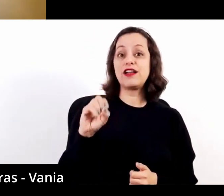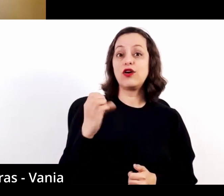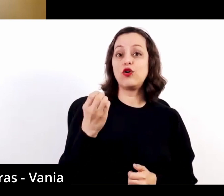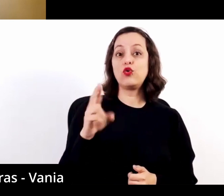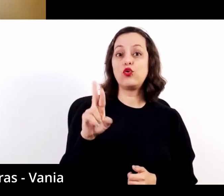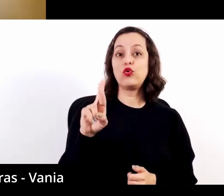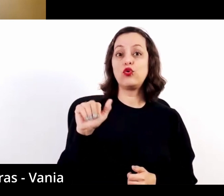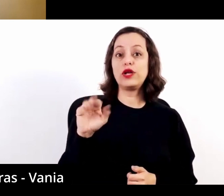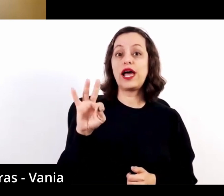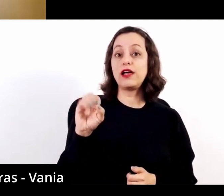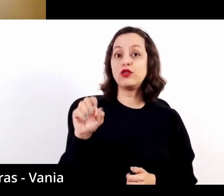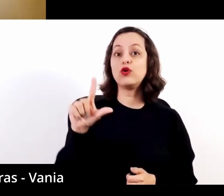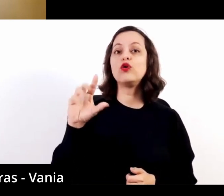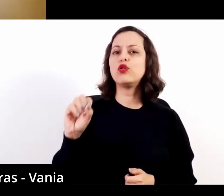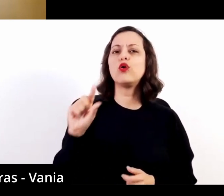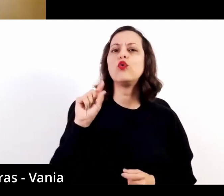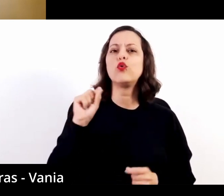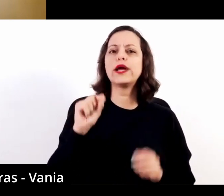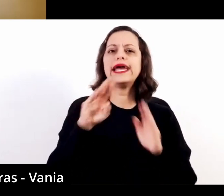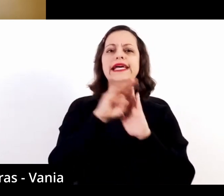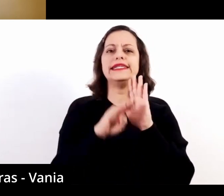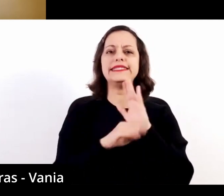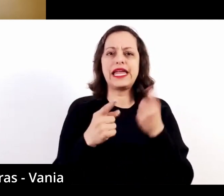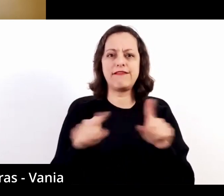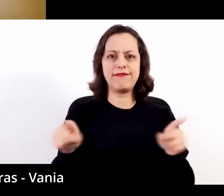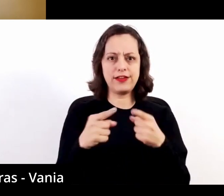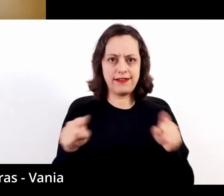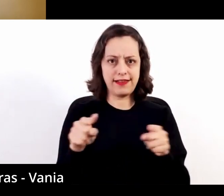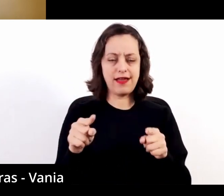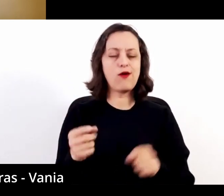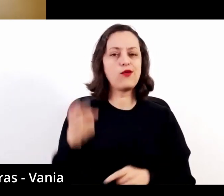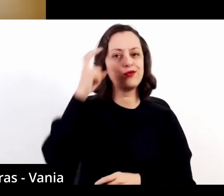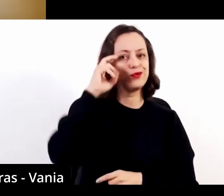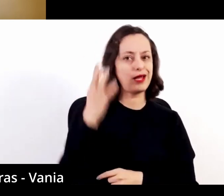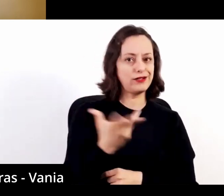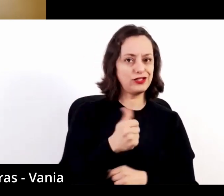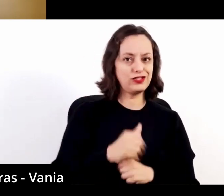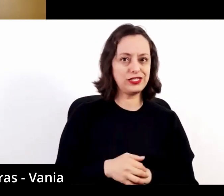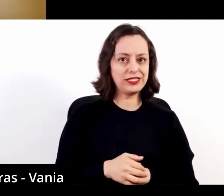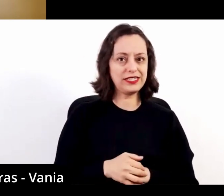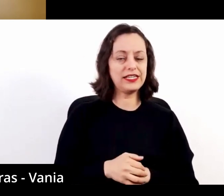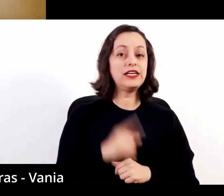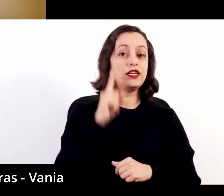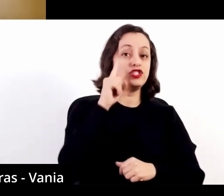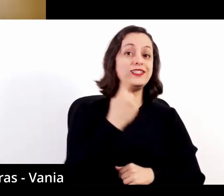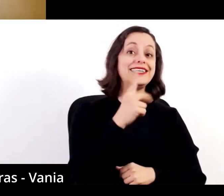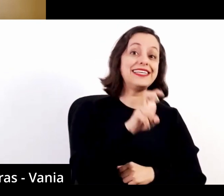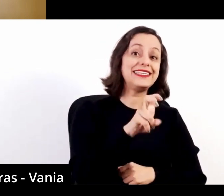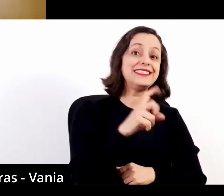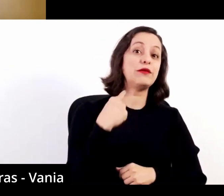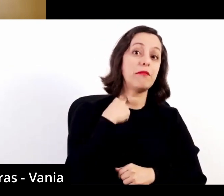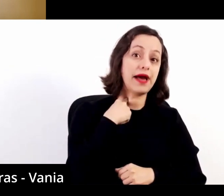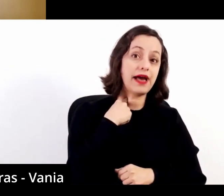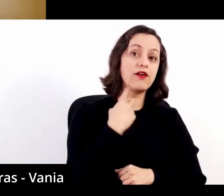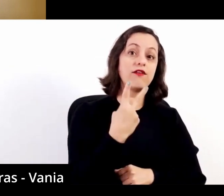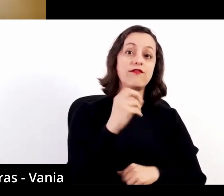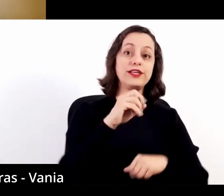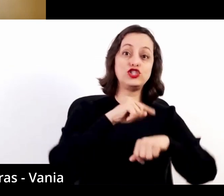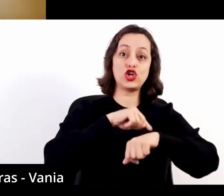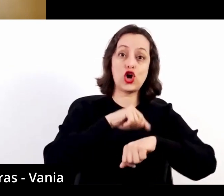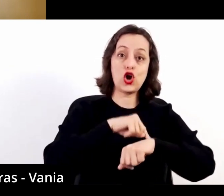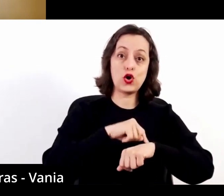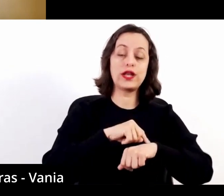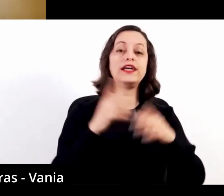2023 da cultura artística em duas datas. No dia 15 de maio, às 20 horas, no Teatro